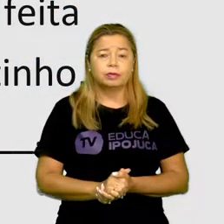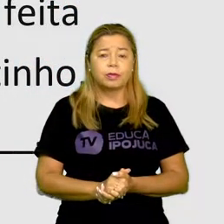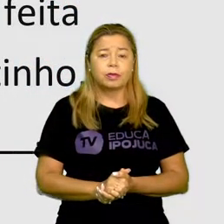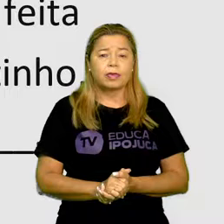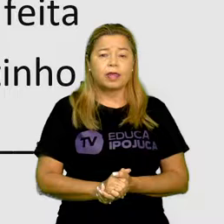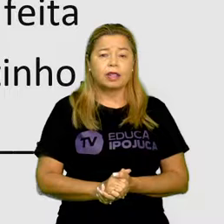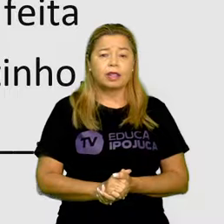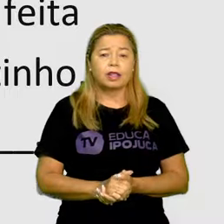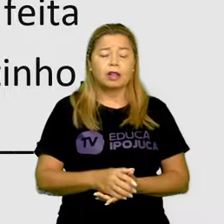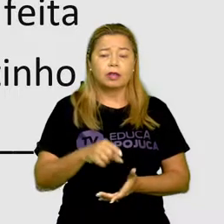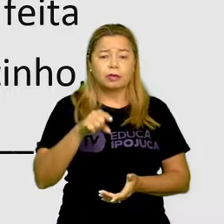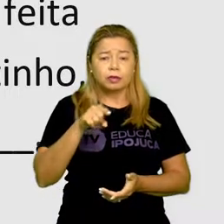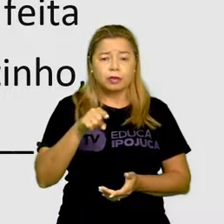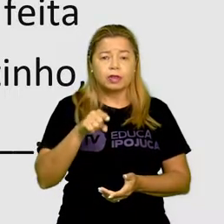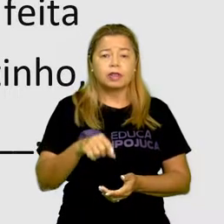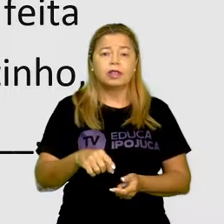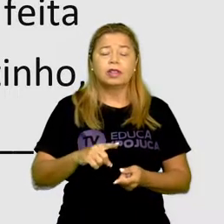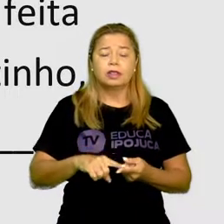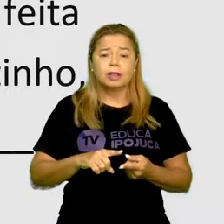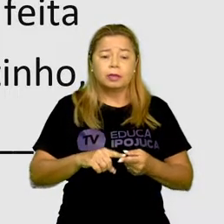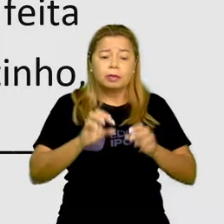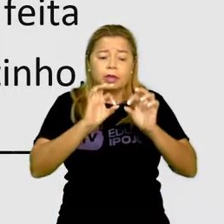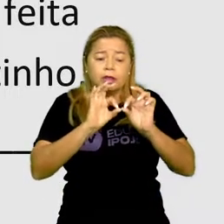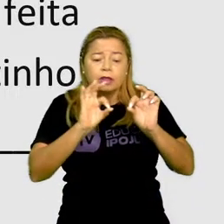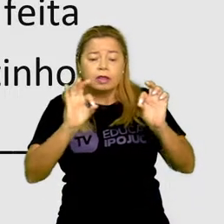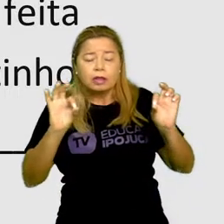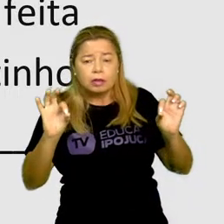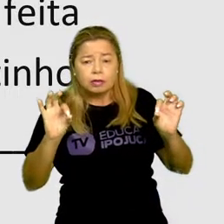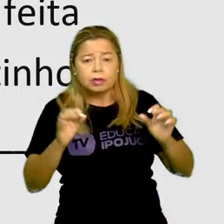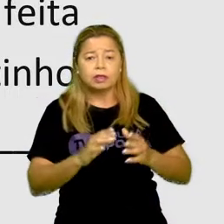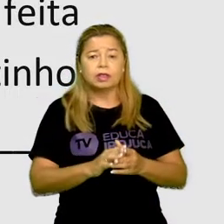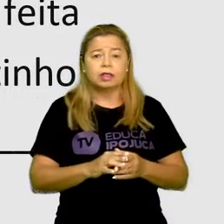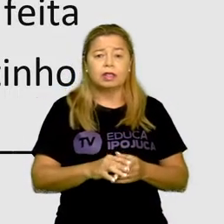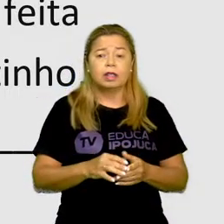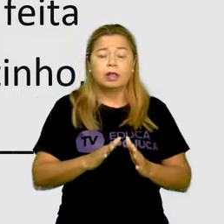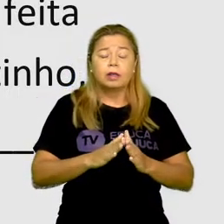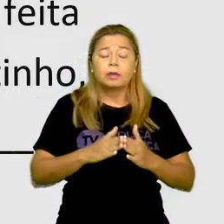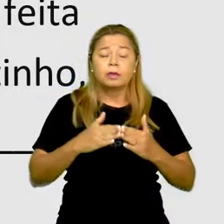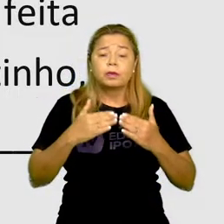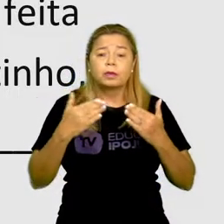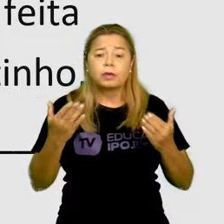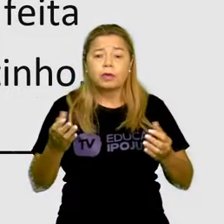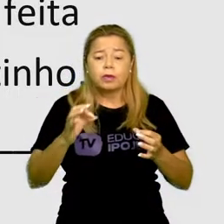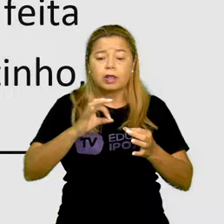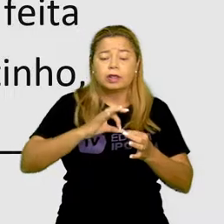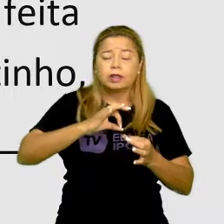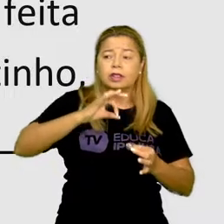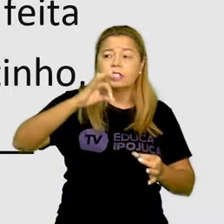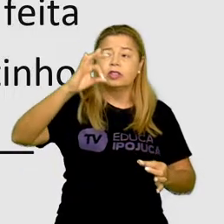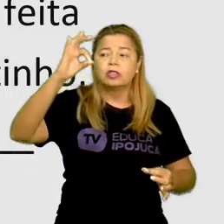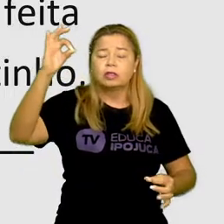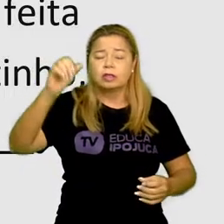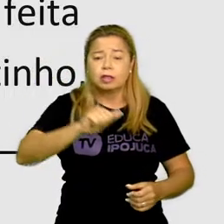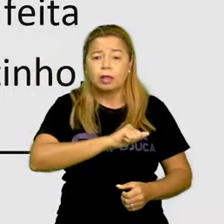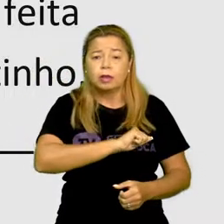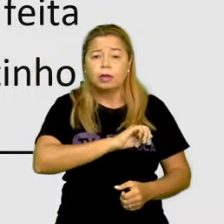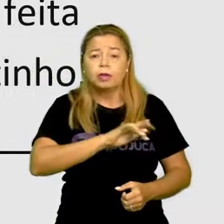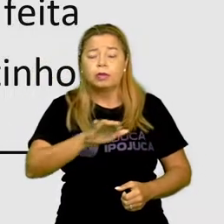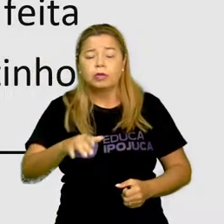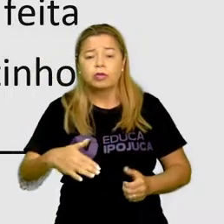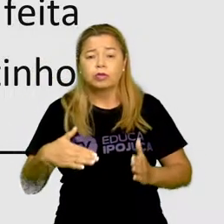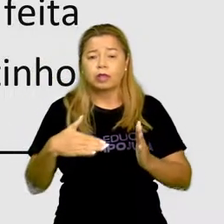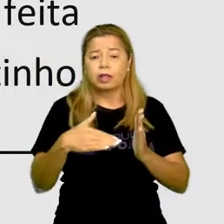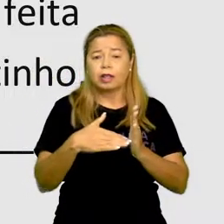também vai precisar completar. A distância entre os municípios do Ipojuca e do Cabo de Santo Agostinho é de